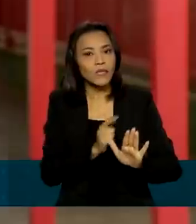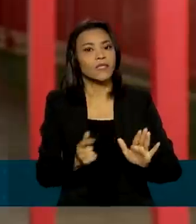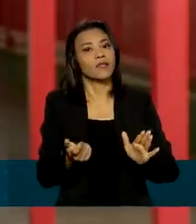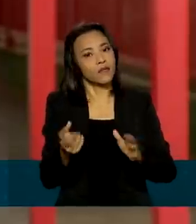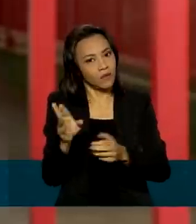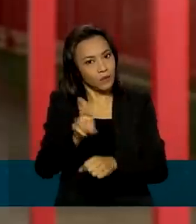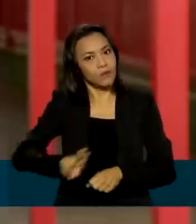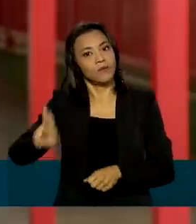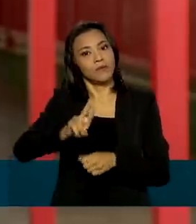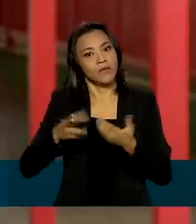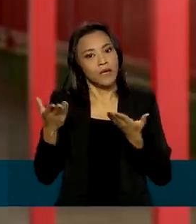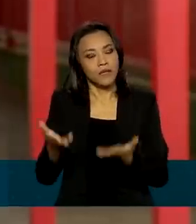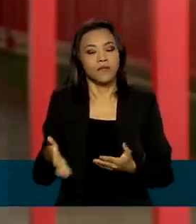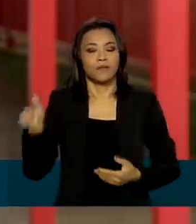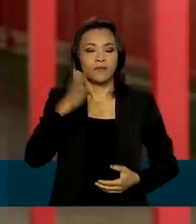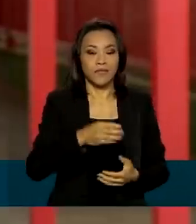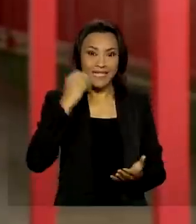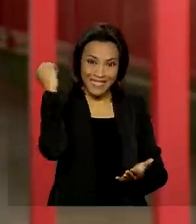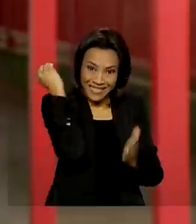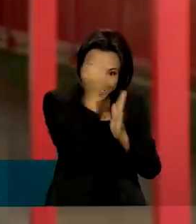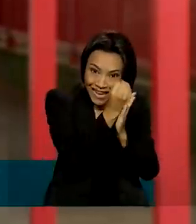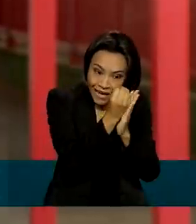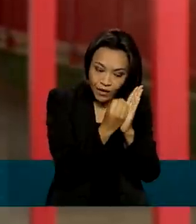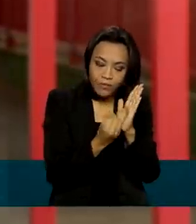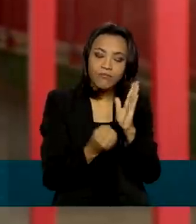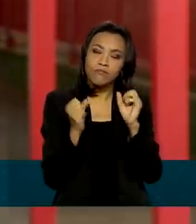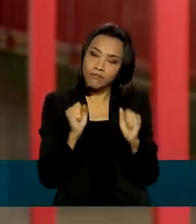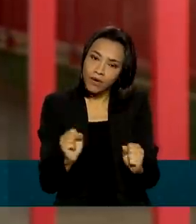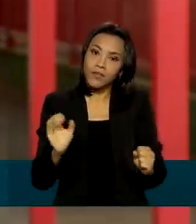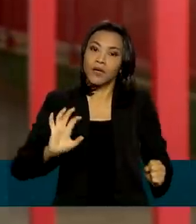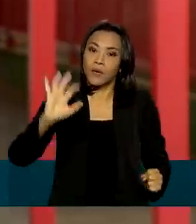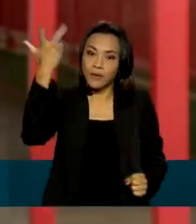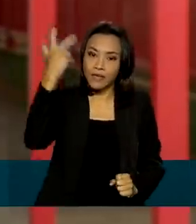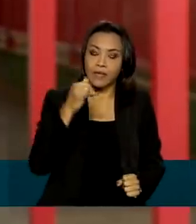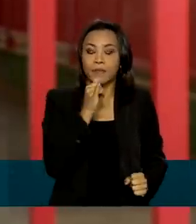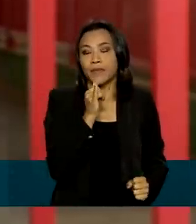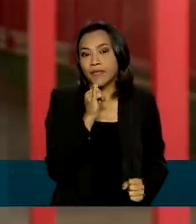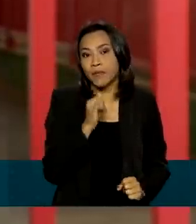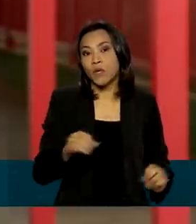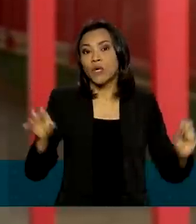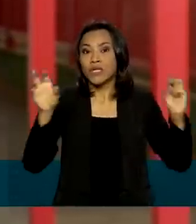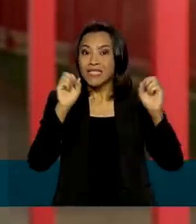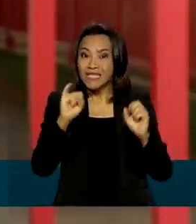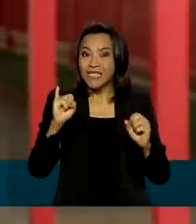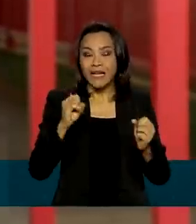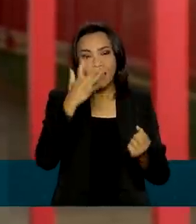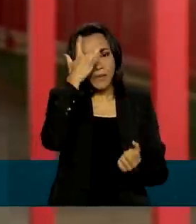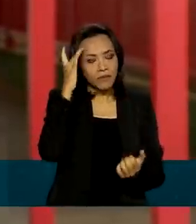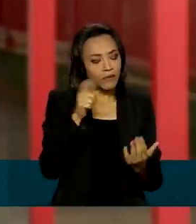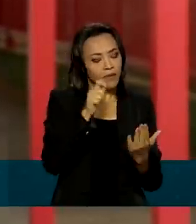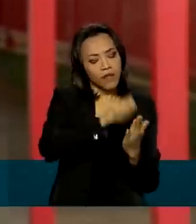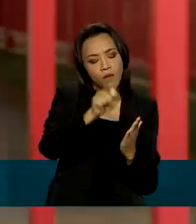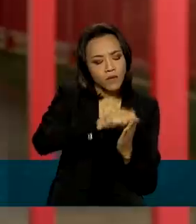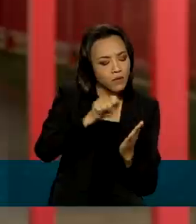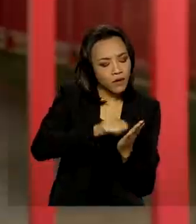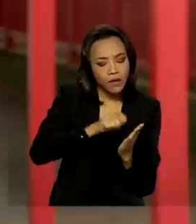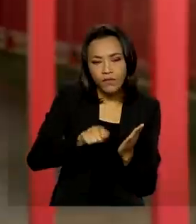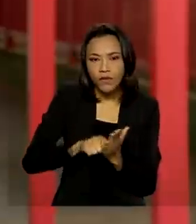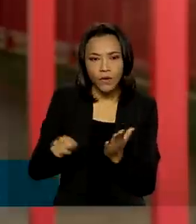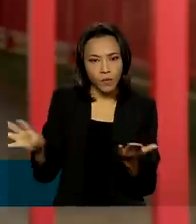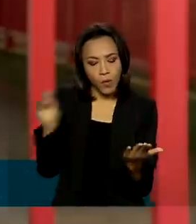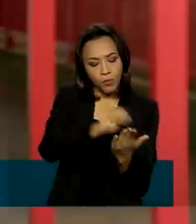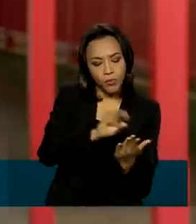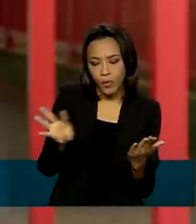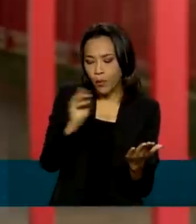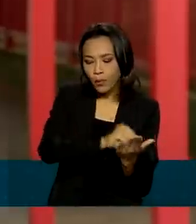estudos. E a nota zero? Se bobear, pode acontecer. Por exemplo, se o texto não for transcrito pelo participante para a folha de redação, se